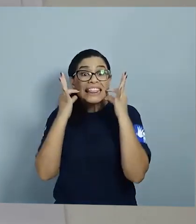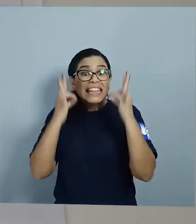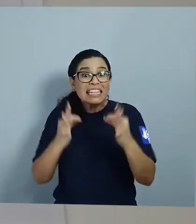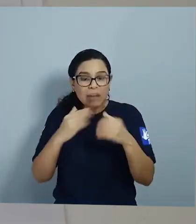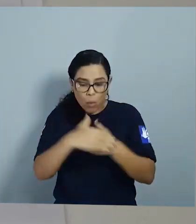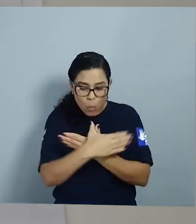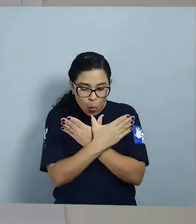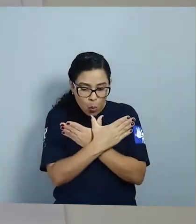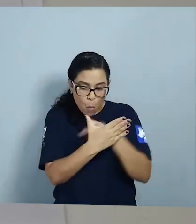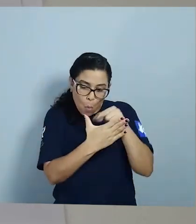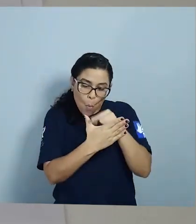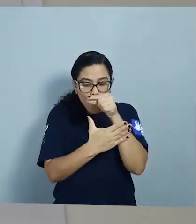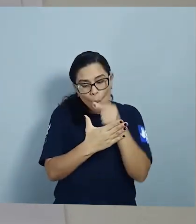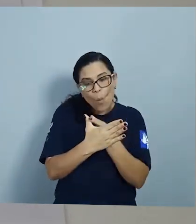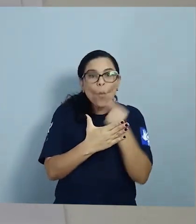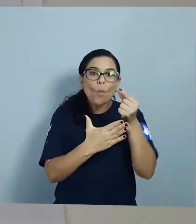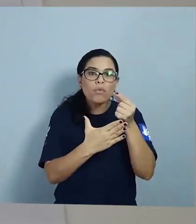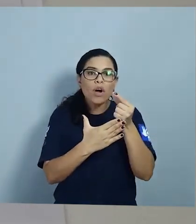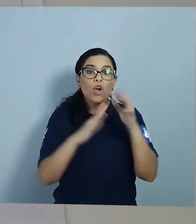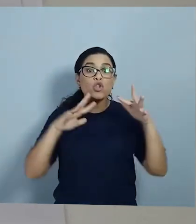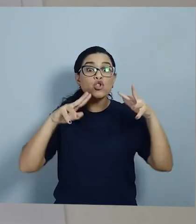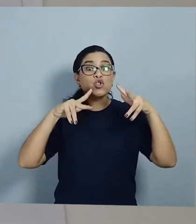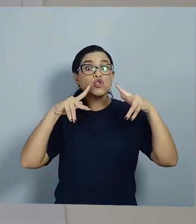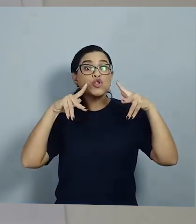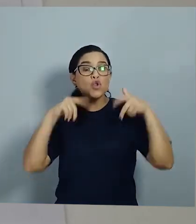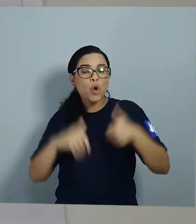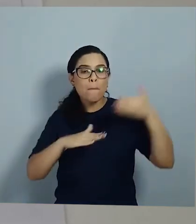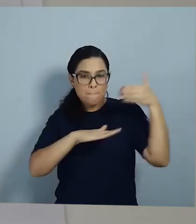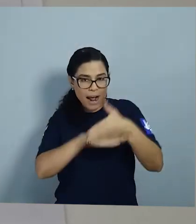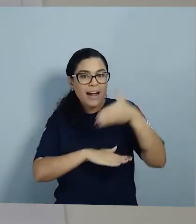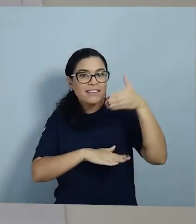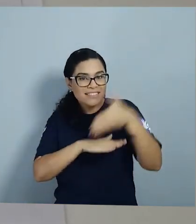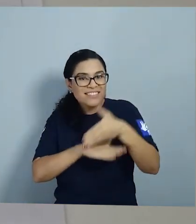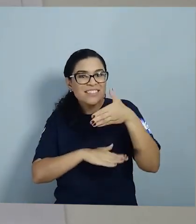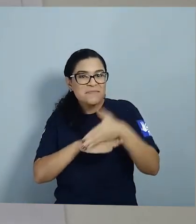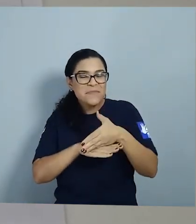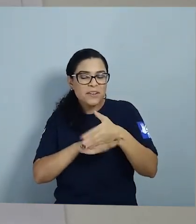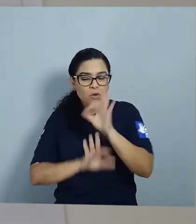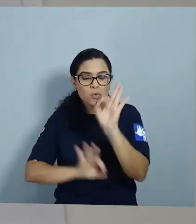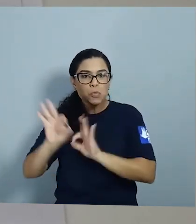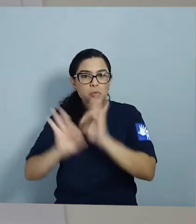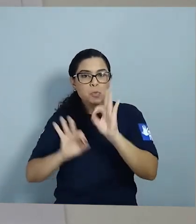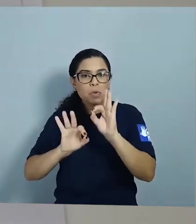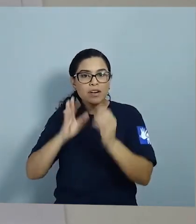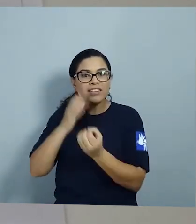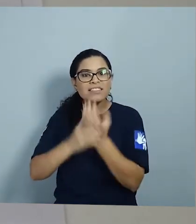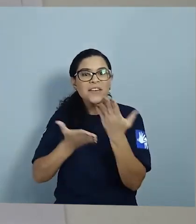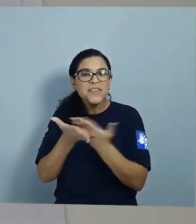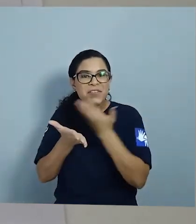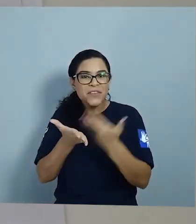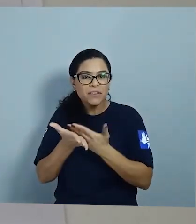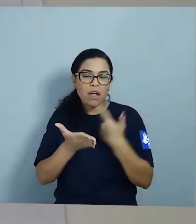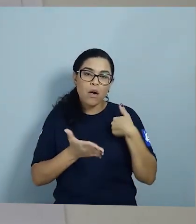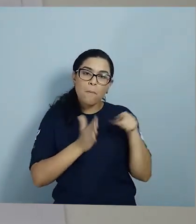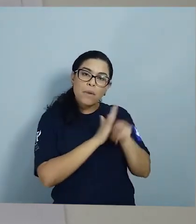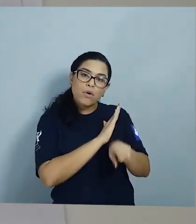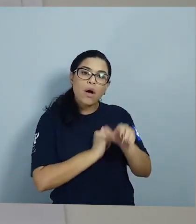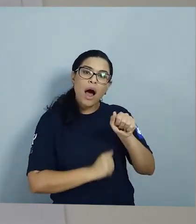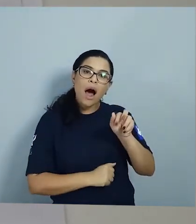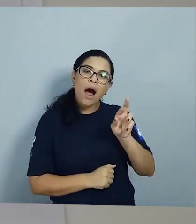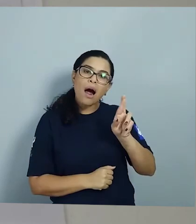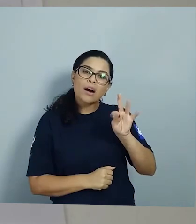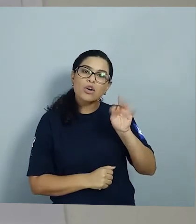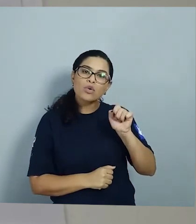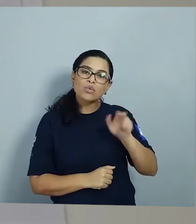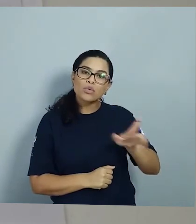mariposa Como todo mundo aqui de casa está participando da construção do livro Eu perguntei para o Arthur o que ele gostou de descobrir